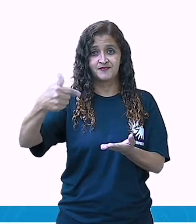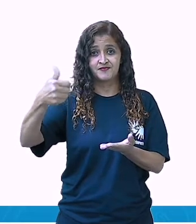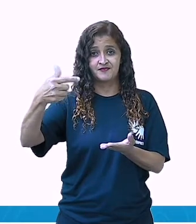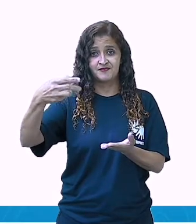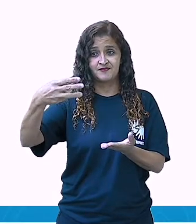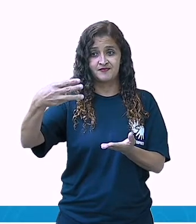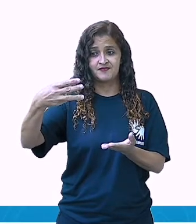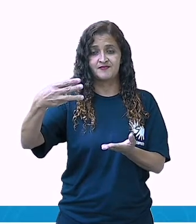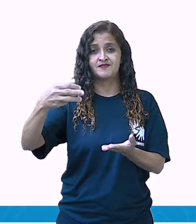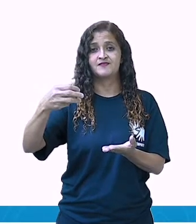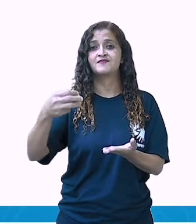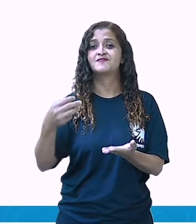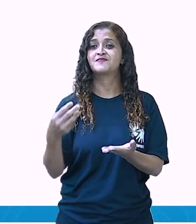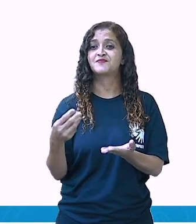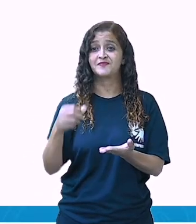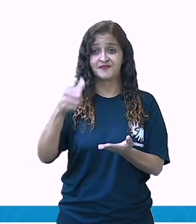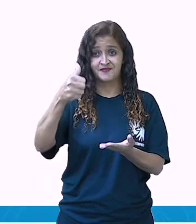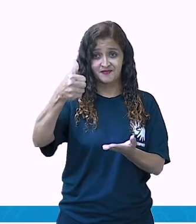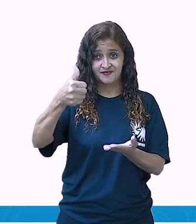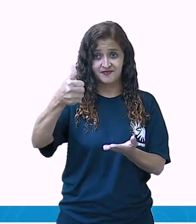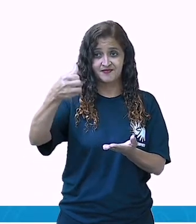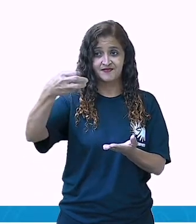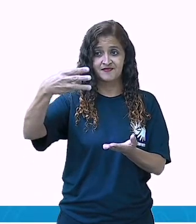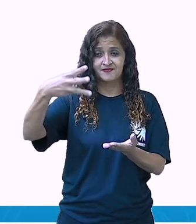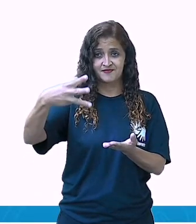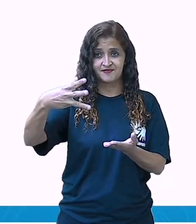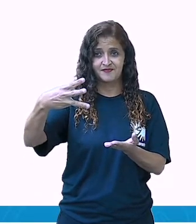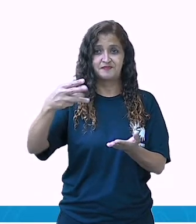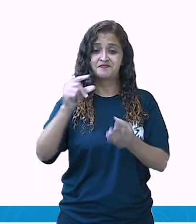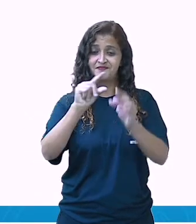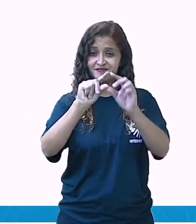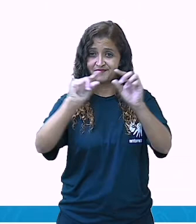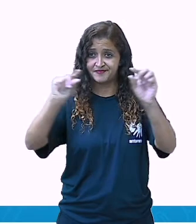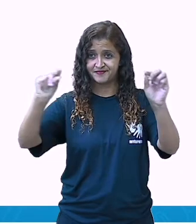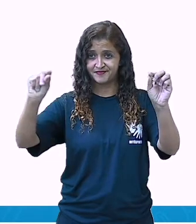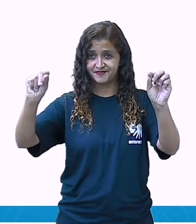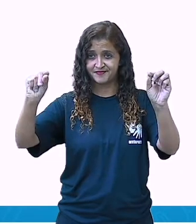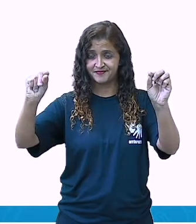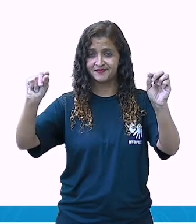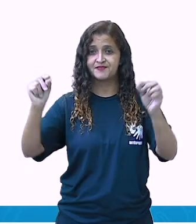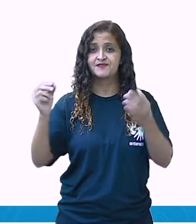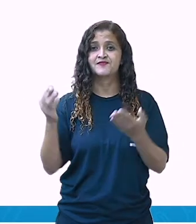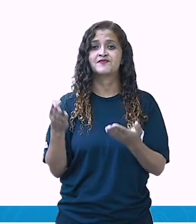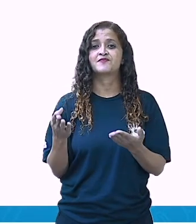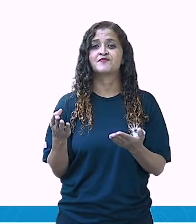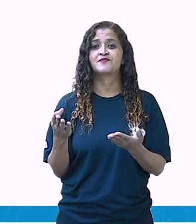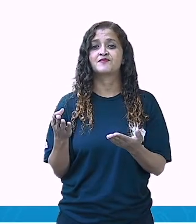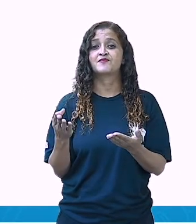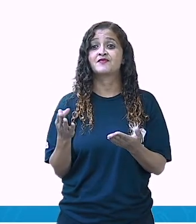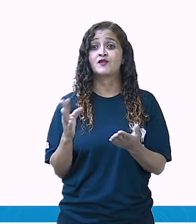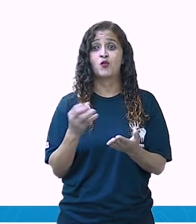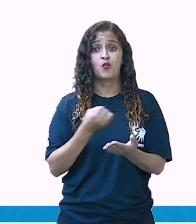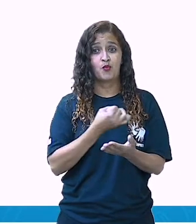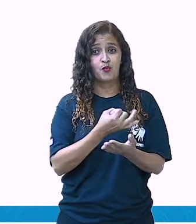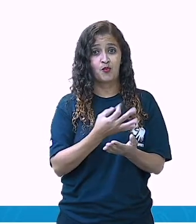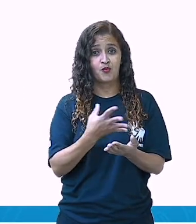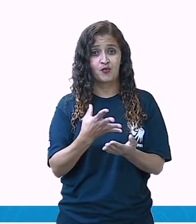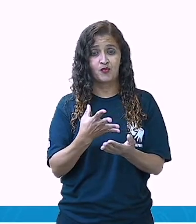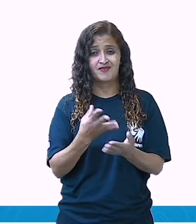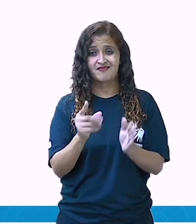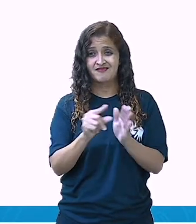doze, treze. Então a gente tem treze linhas, né? Agora a gente vai contar quantas...